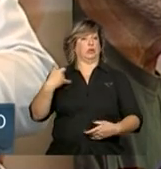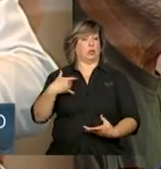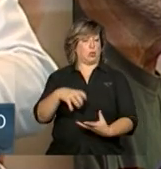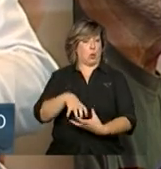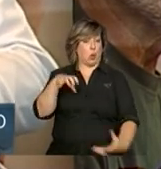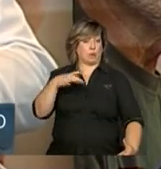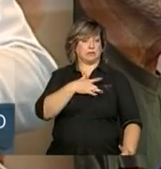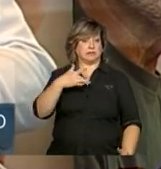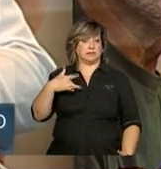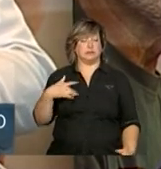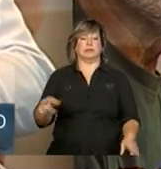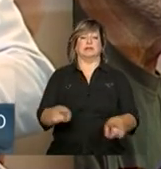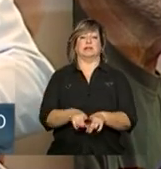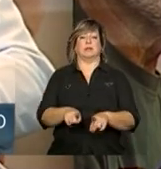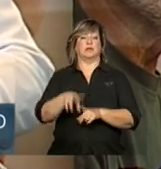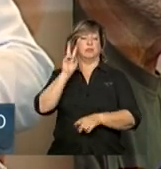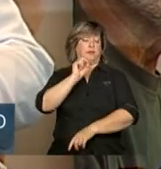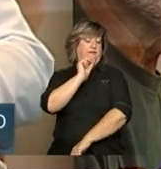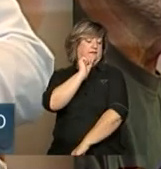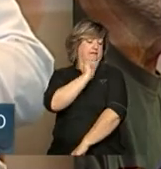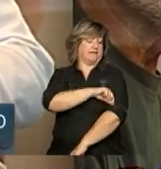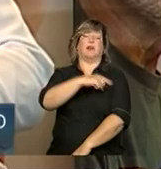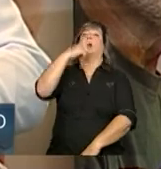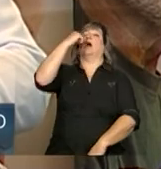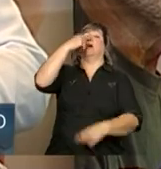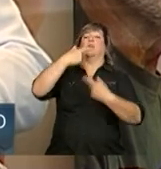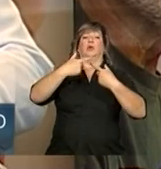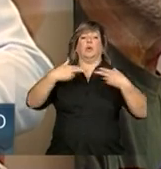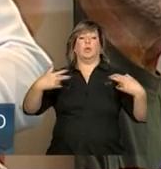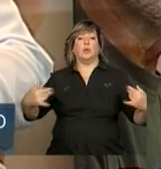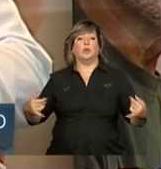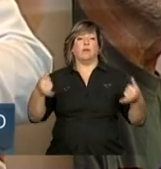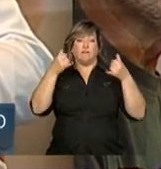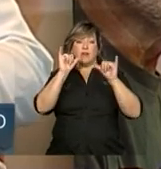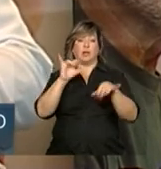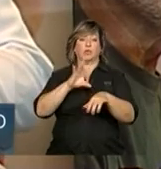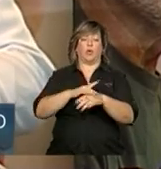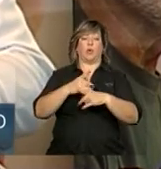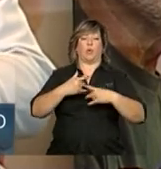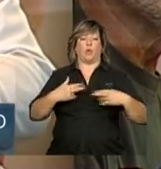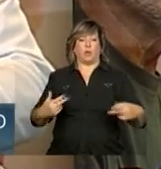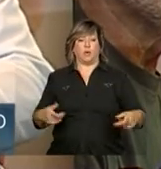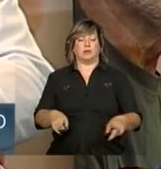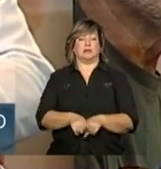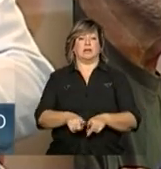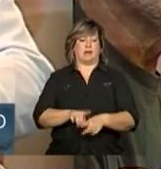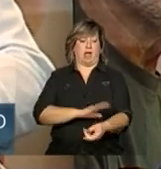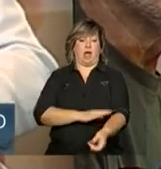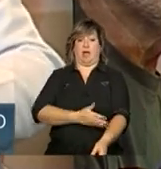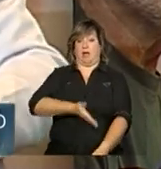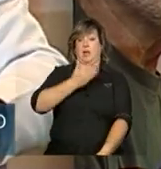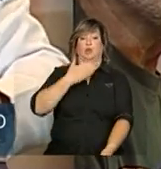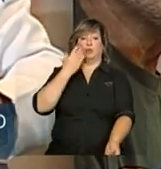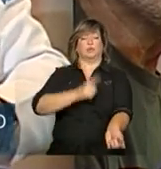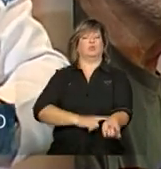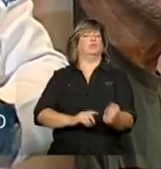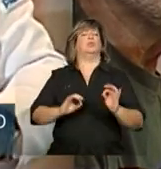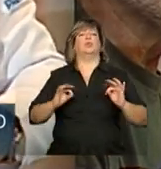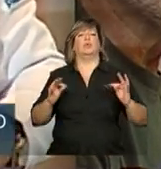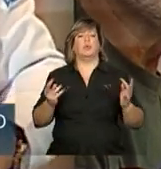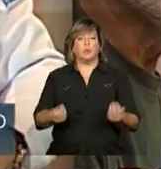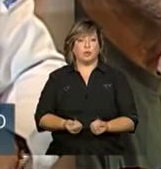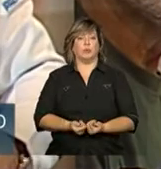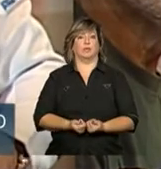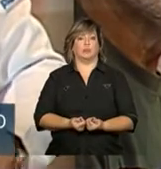as questões referentes à vacinação, à prevenção e promoção, os aspectos de hipertensão e diabetes, enfim, serão uma